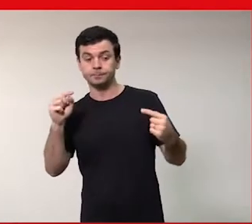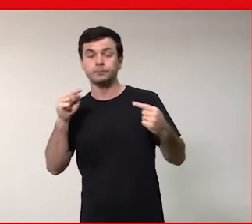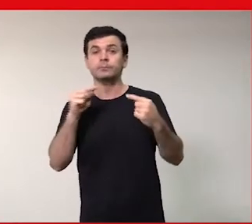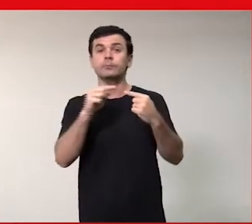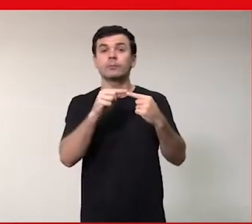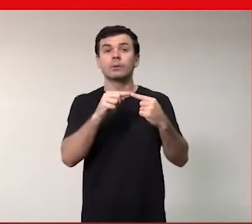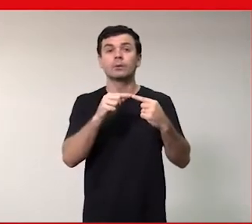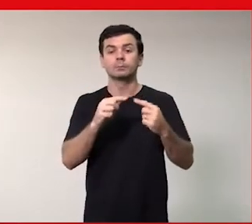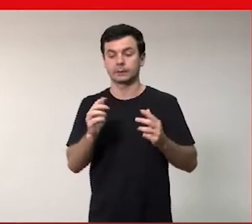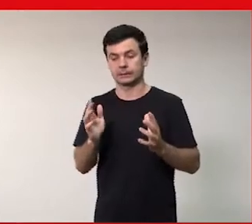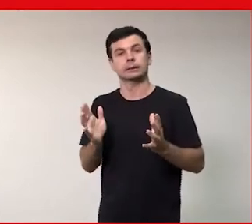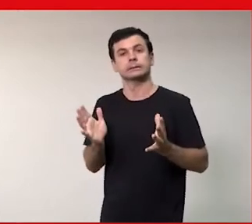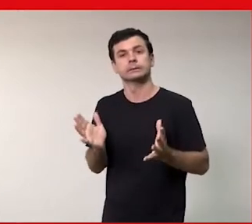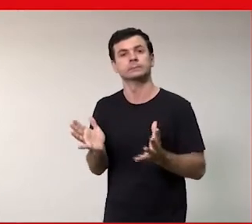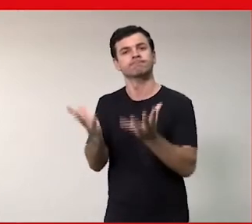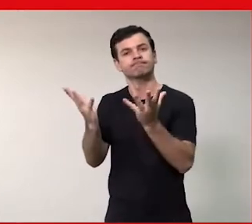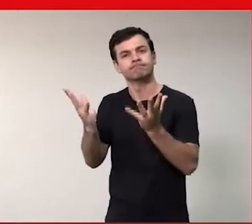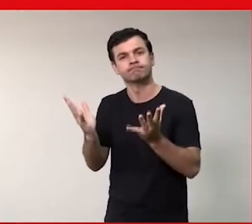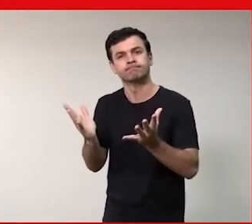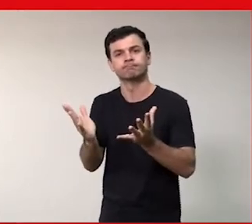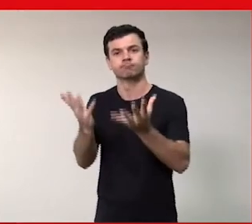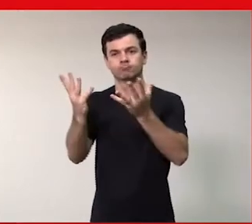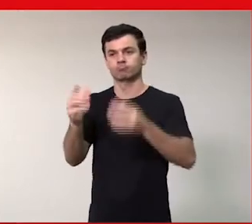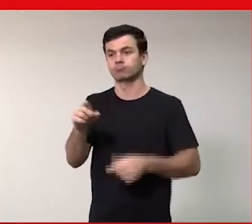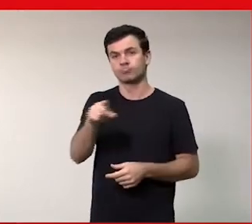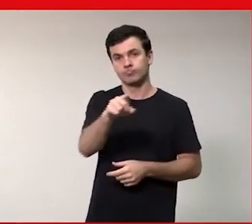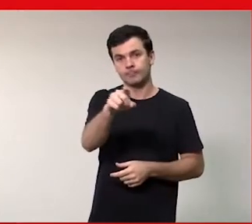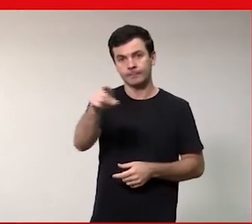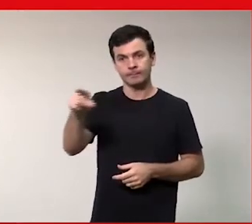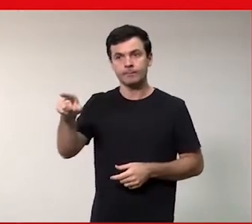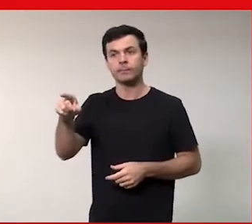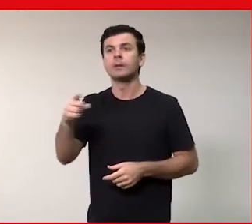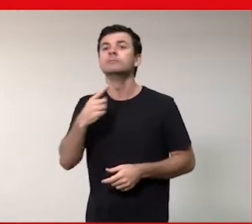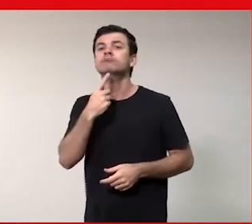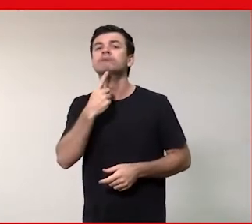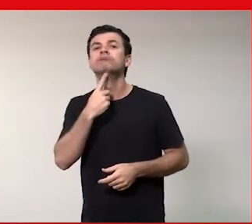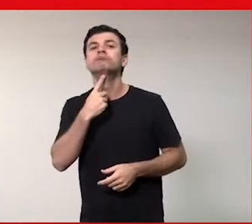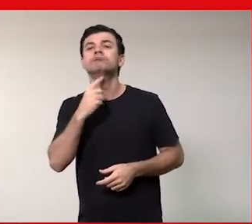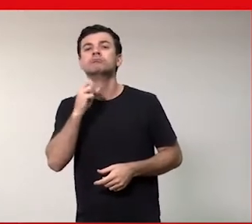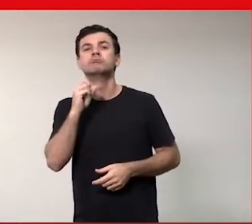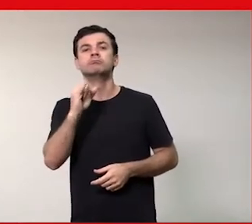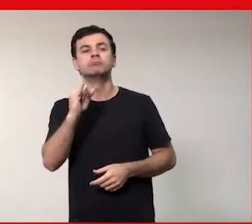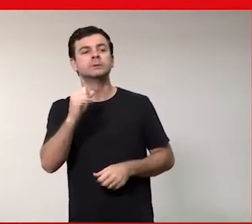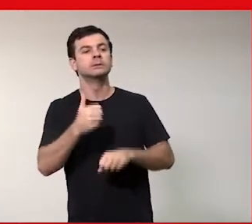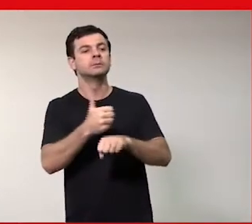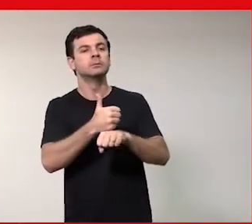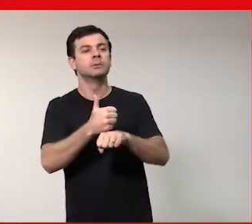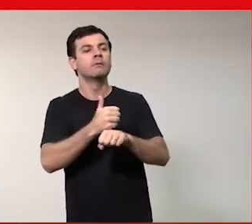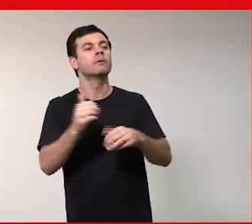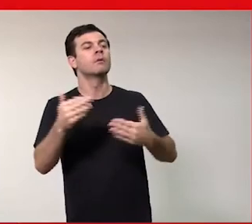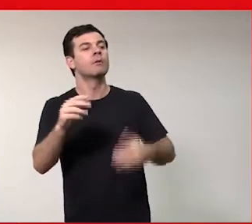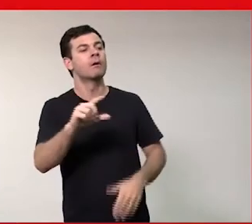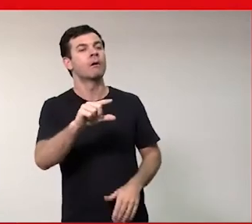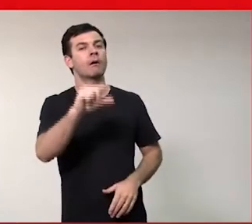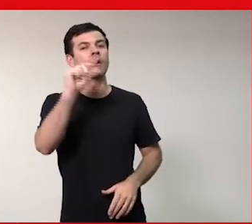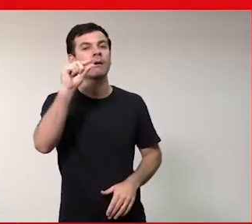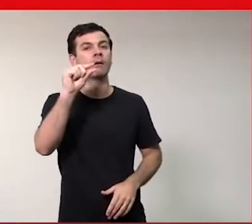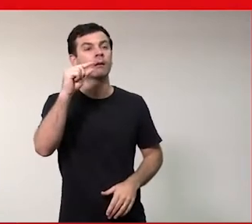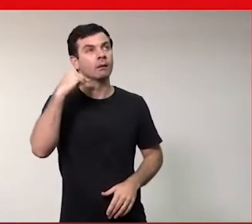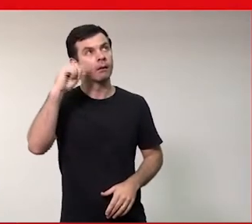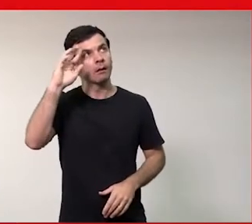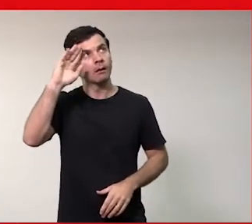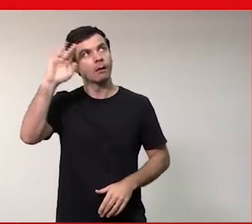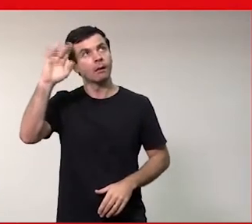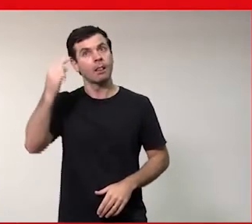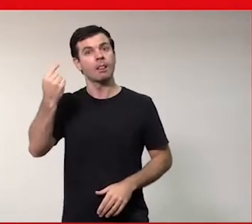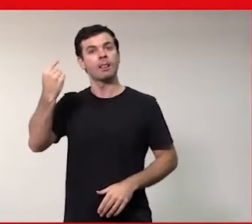incentivo a escolha da nossa profissão na verdade ela começa lá na adolescência lá quando a gente está no